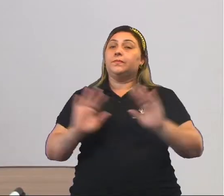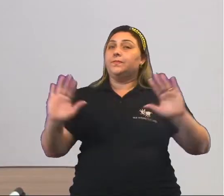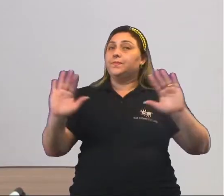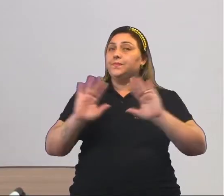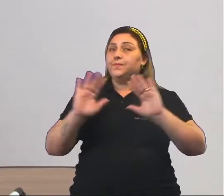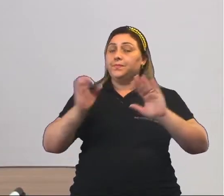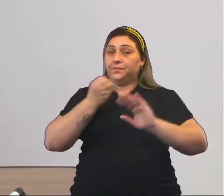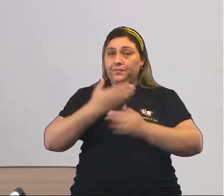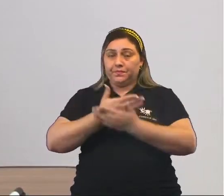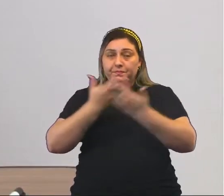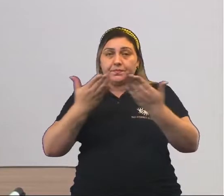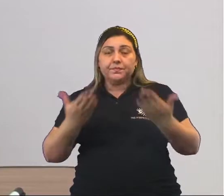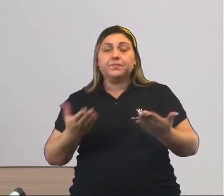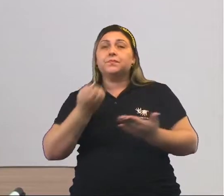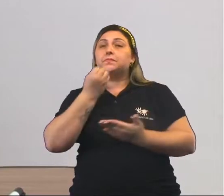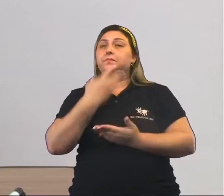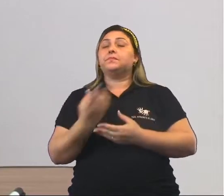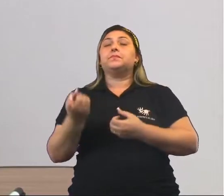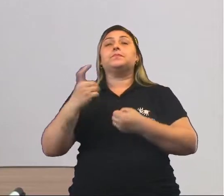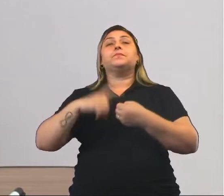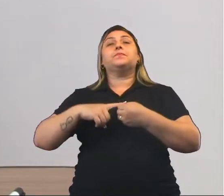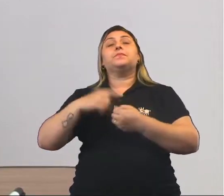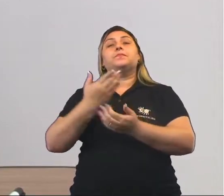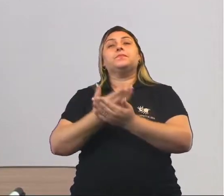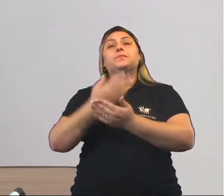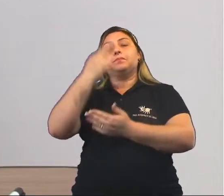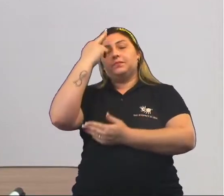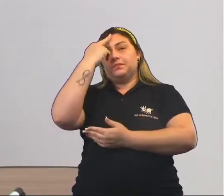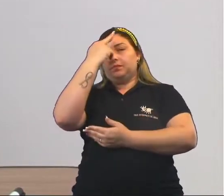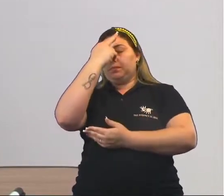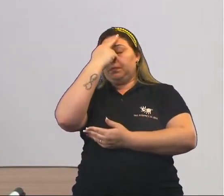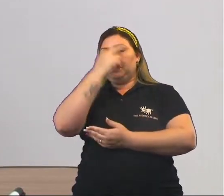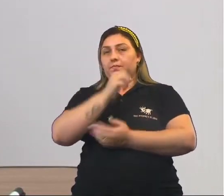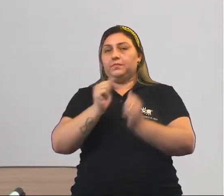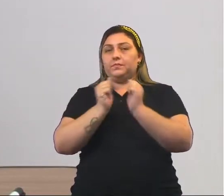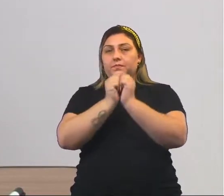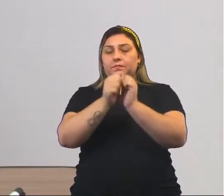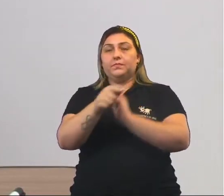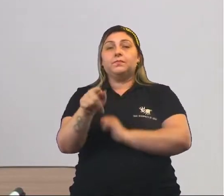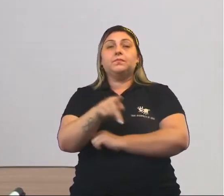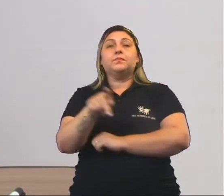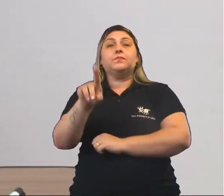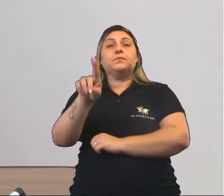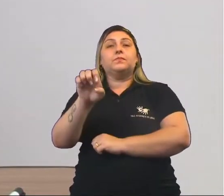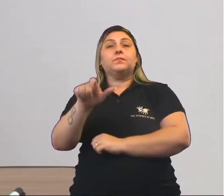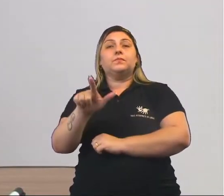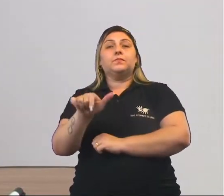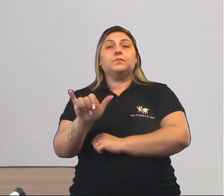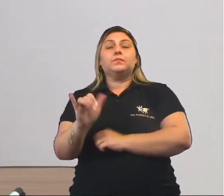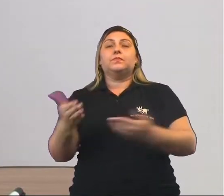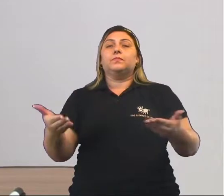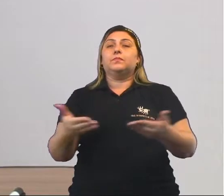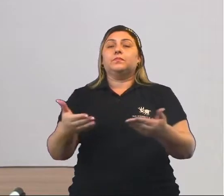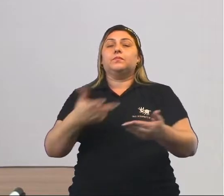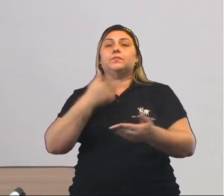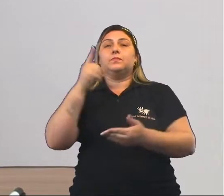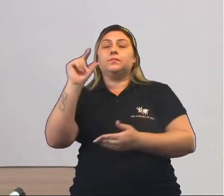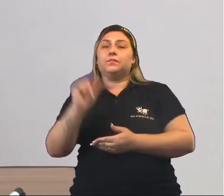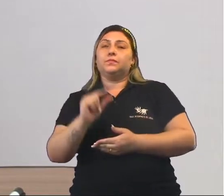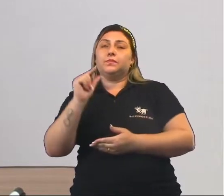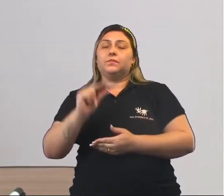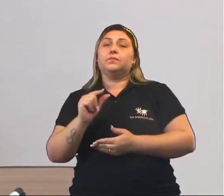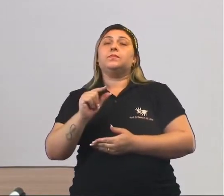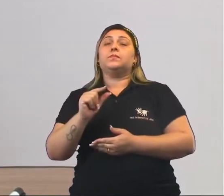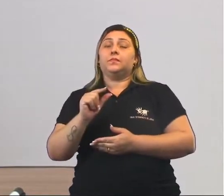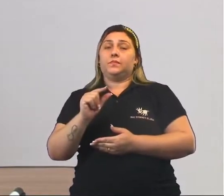Olá pessoal, tudo bem? Que bom estar de volta para mais uma aula de história com vocês. Sou a professora Dely e hoje vamos falar um pouco